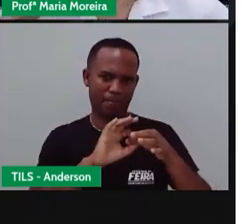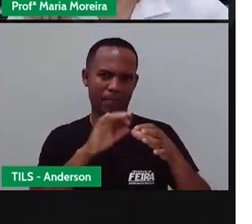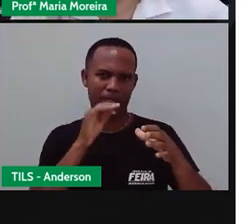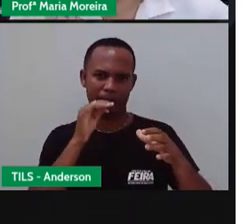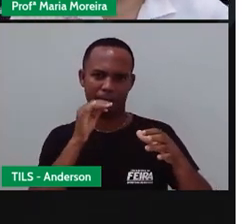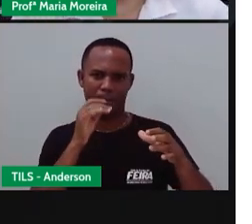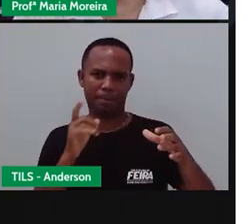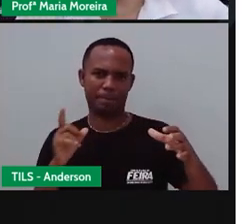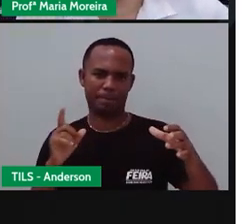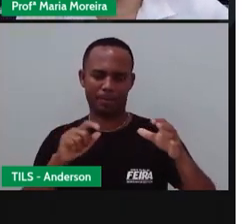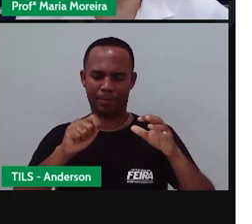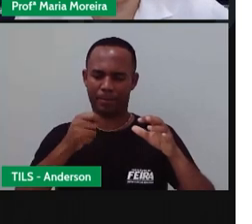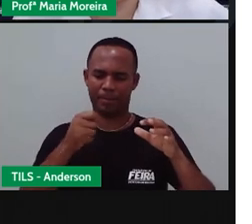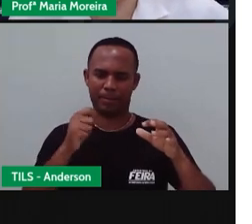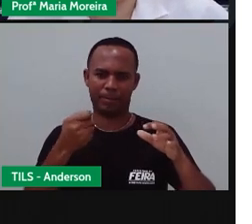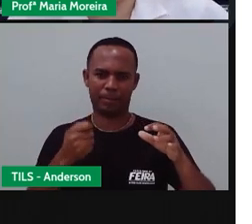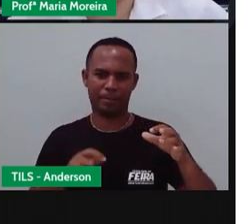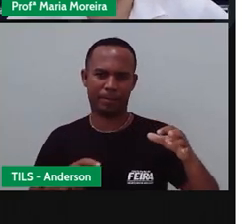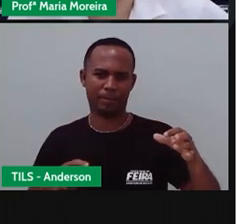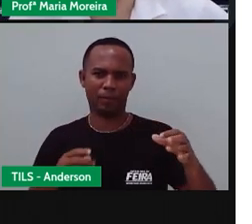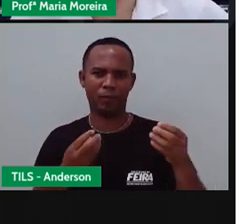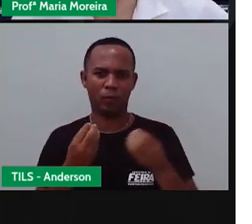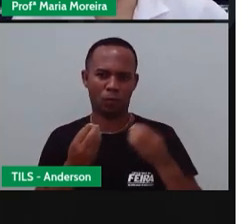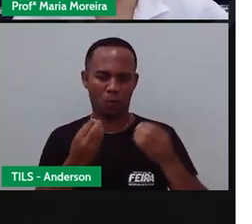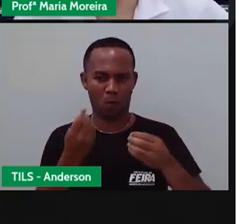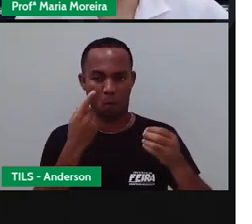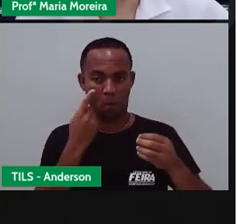trinco E a chave Da bicicleta dele